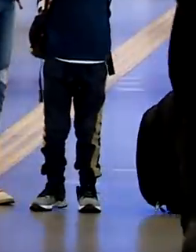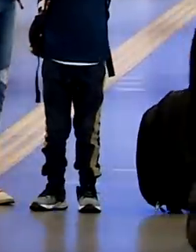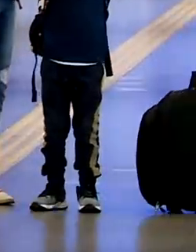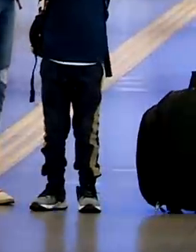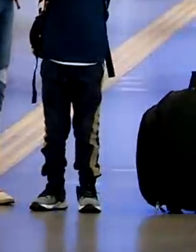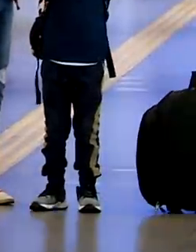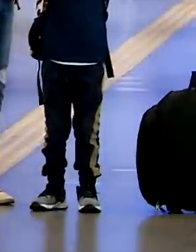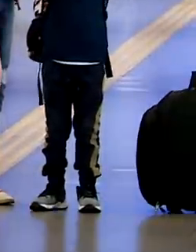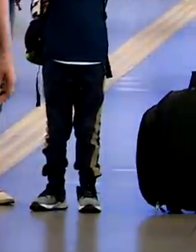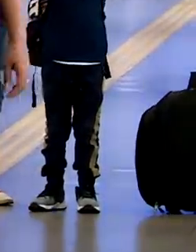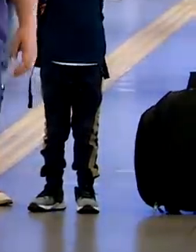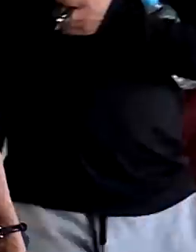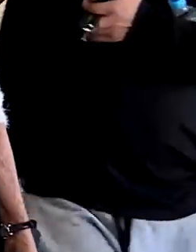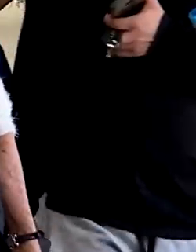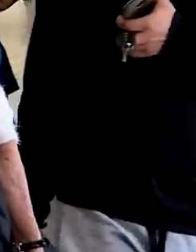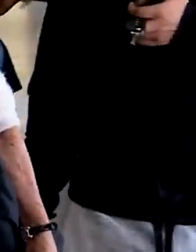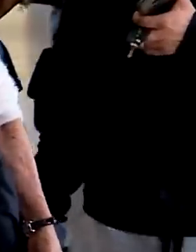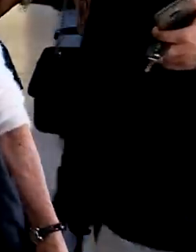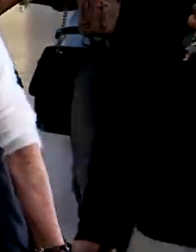Acesse